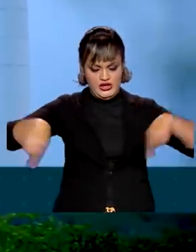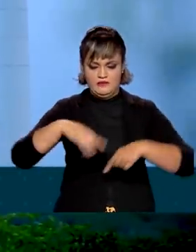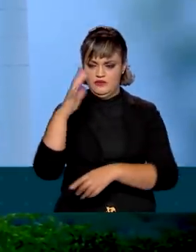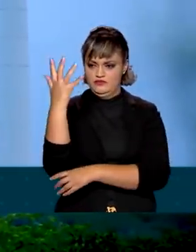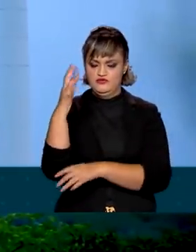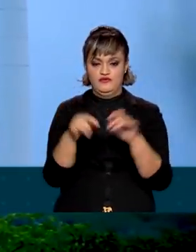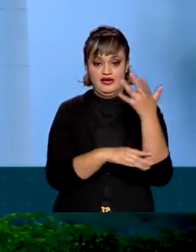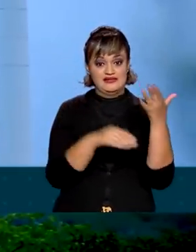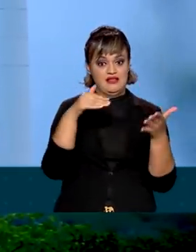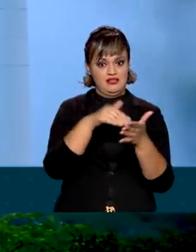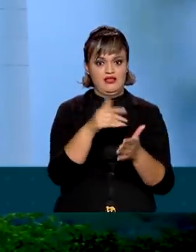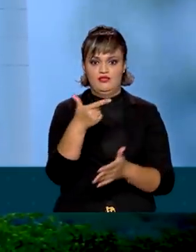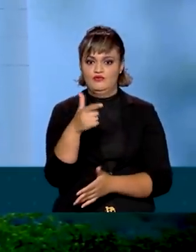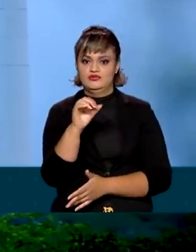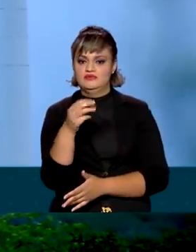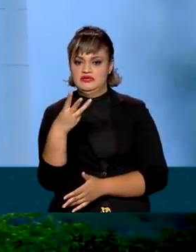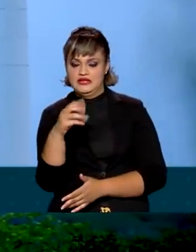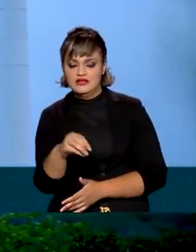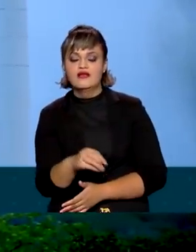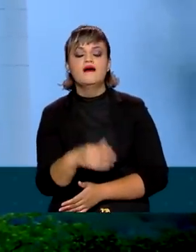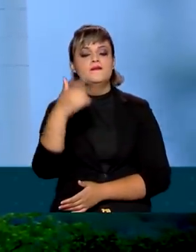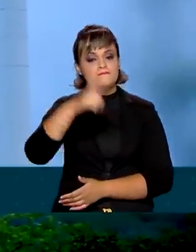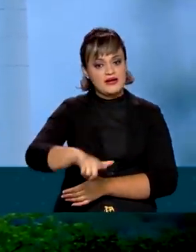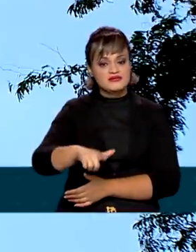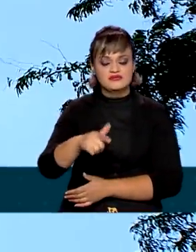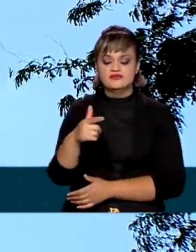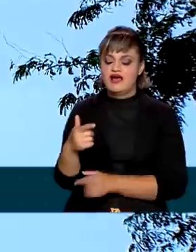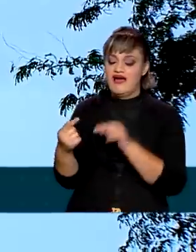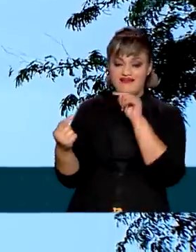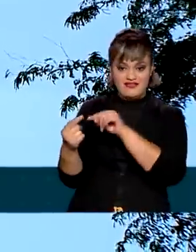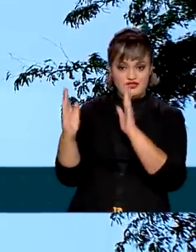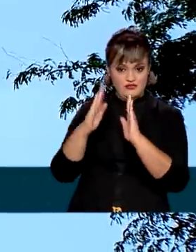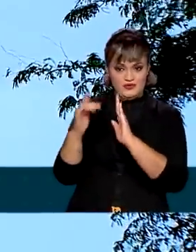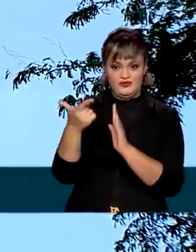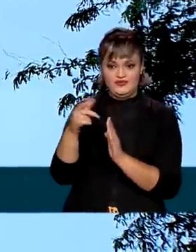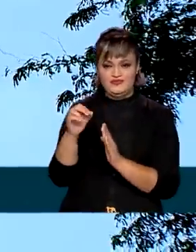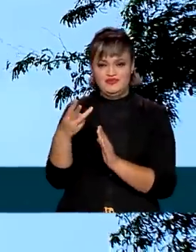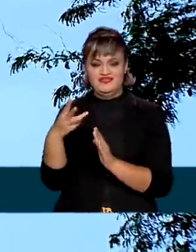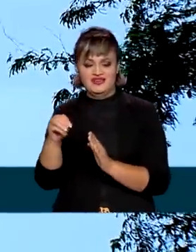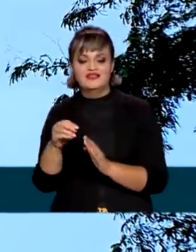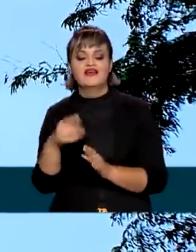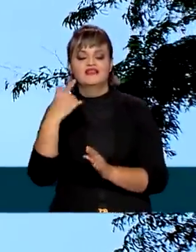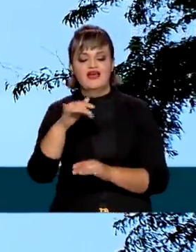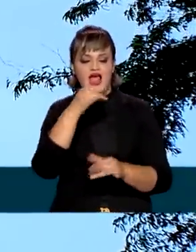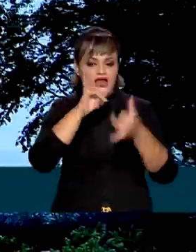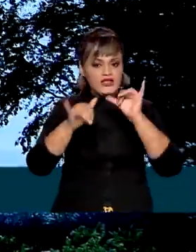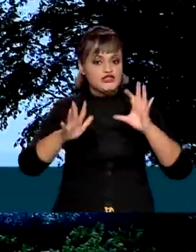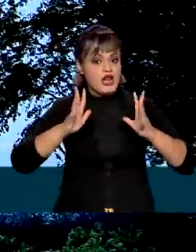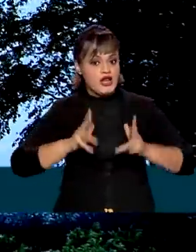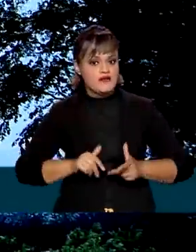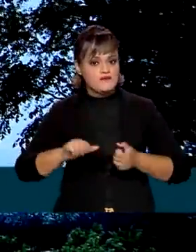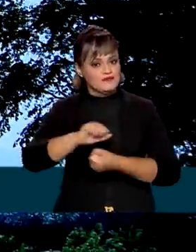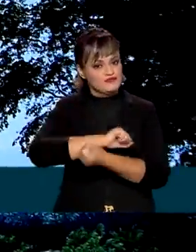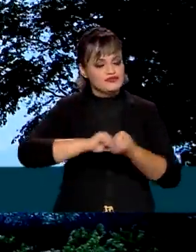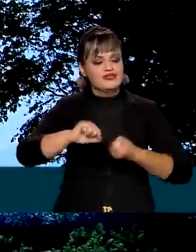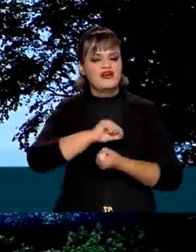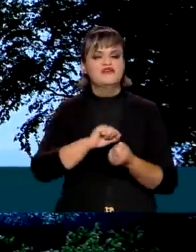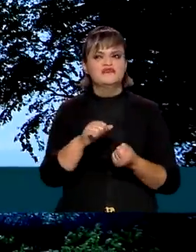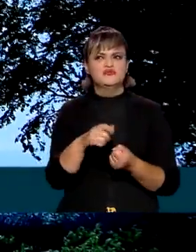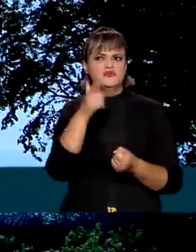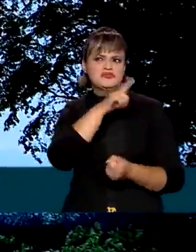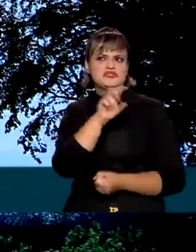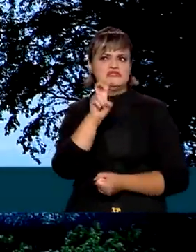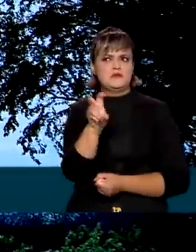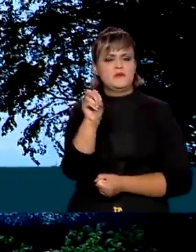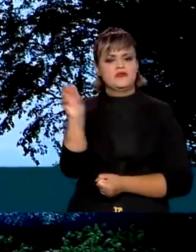Também, no mesmo ano, tentar aumentar a participação das chamadas energias renováveis em cerca de 50